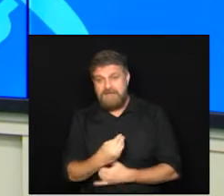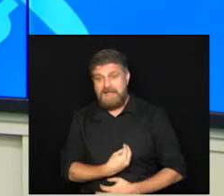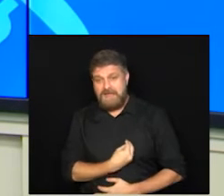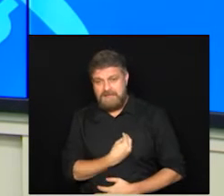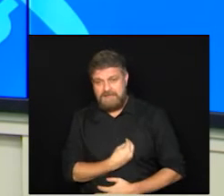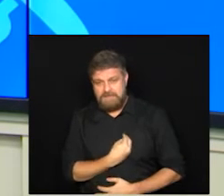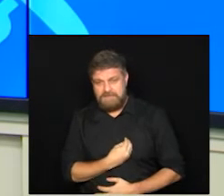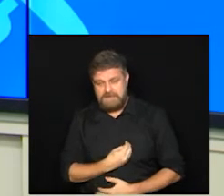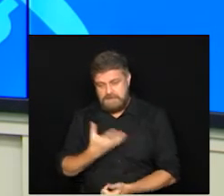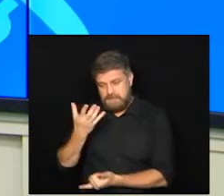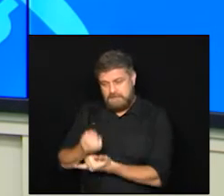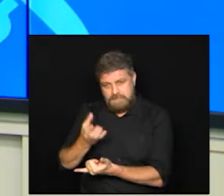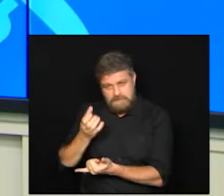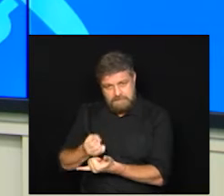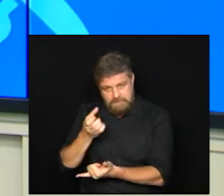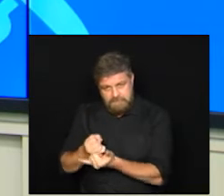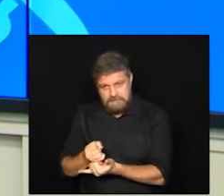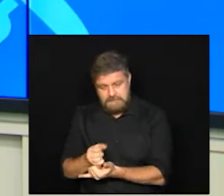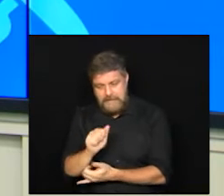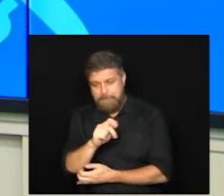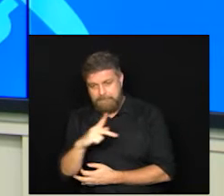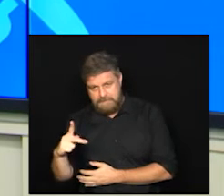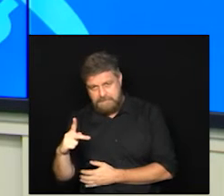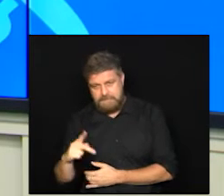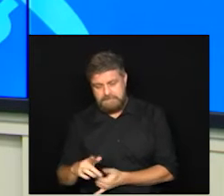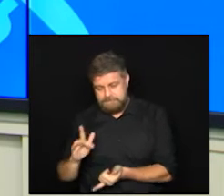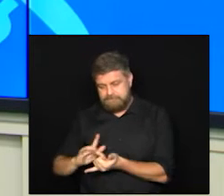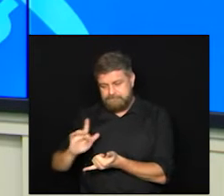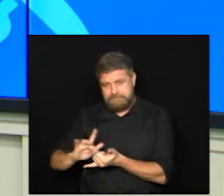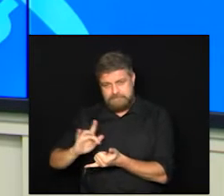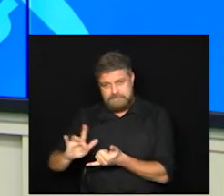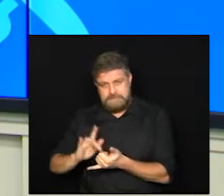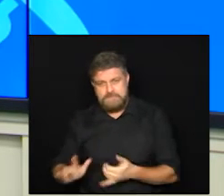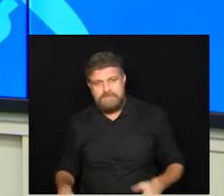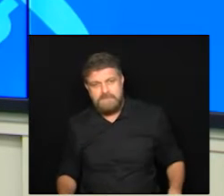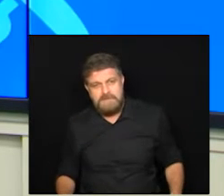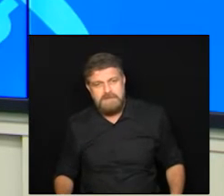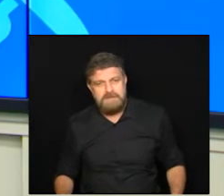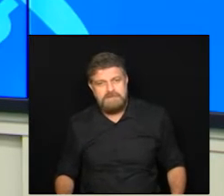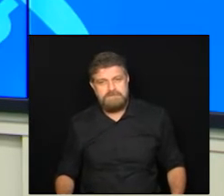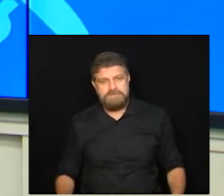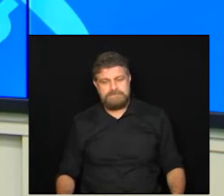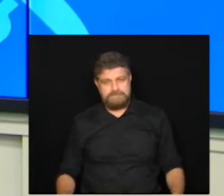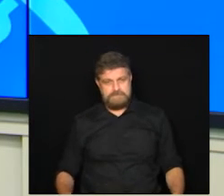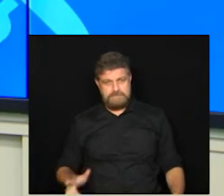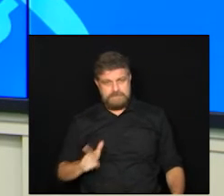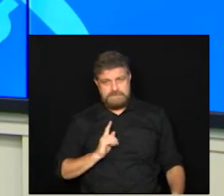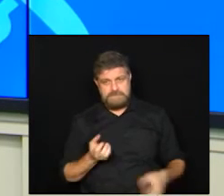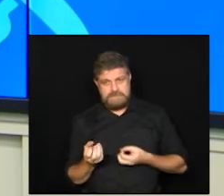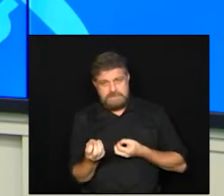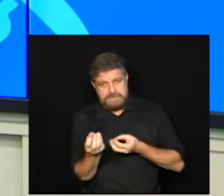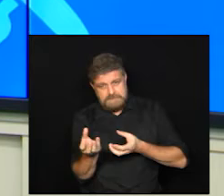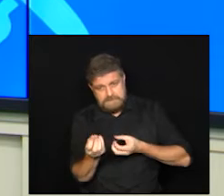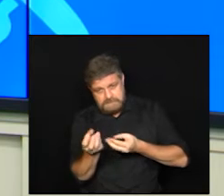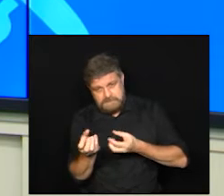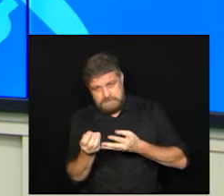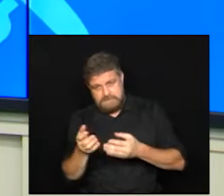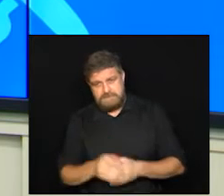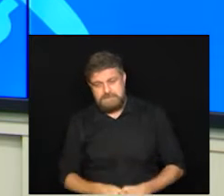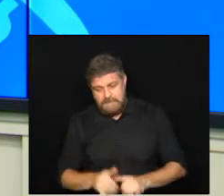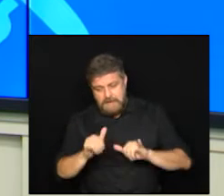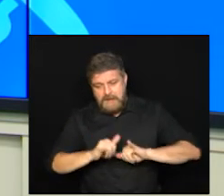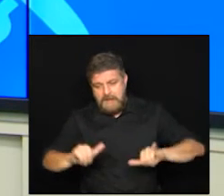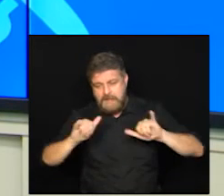na loja do seu smartphone preferido então ficam aí as informações a respeito dessa